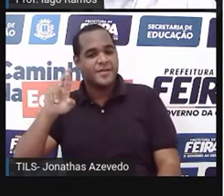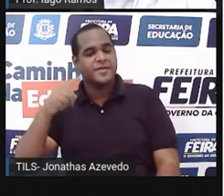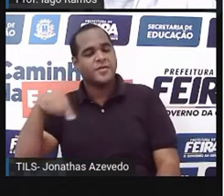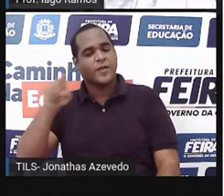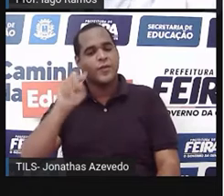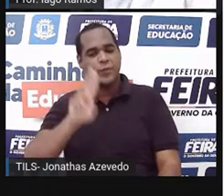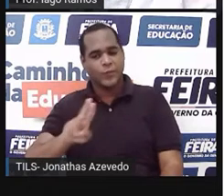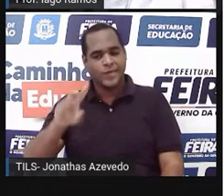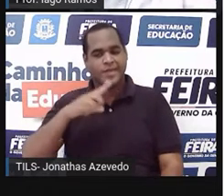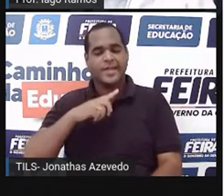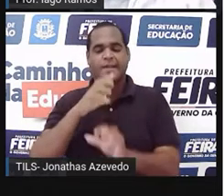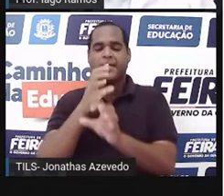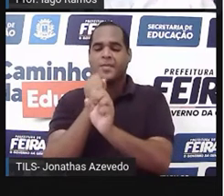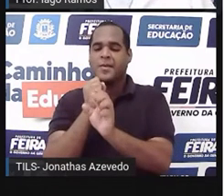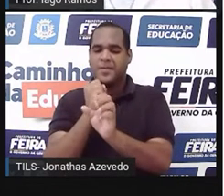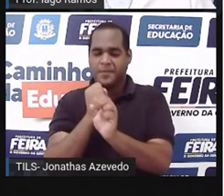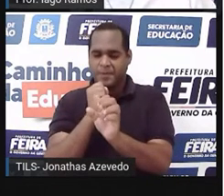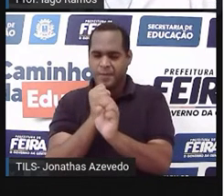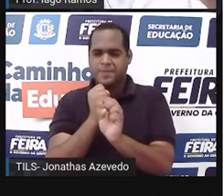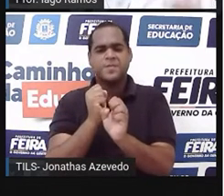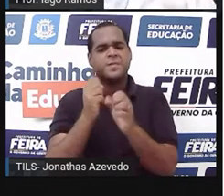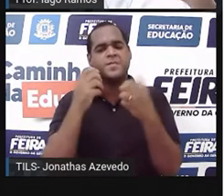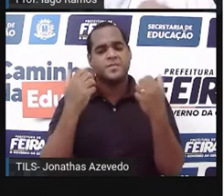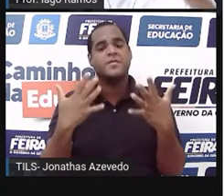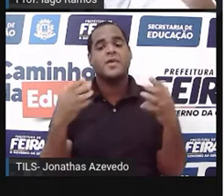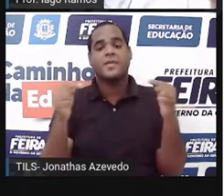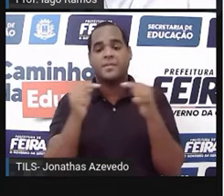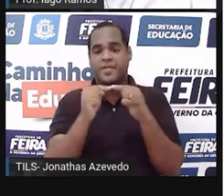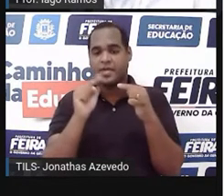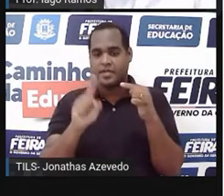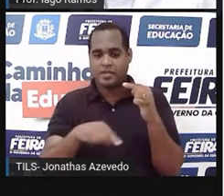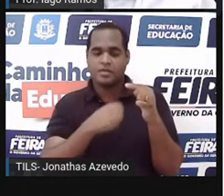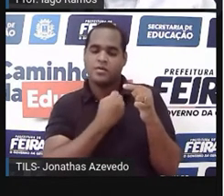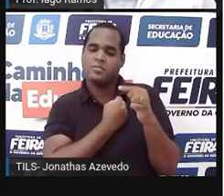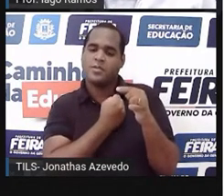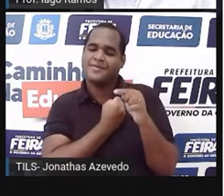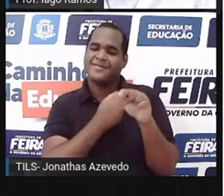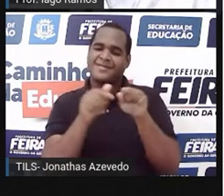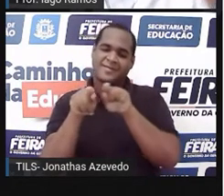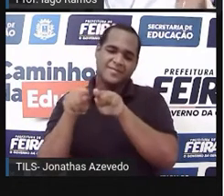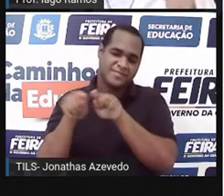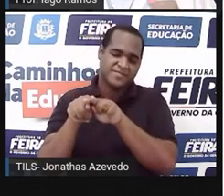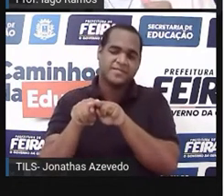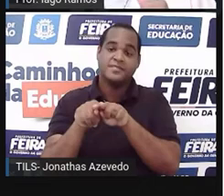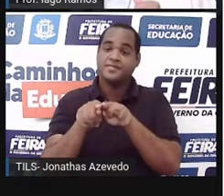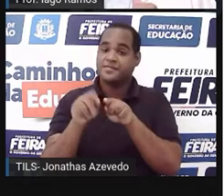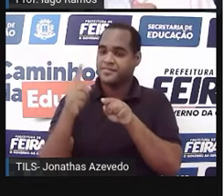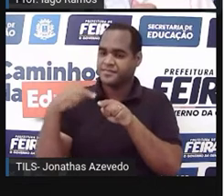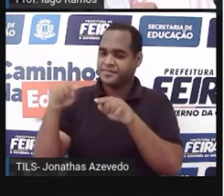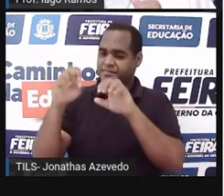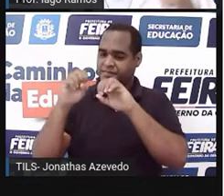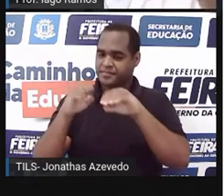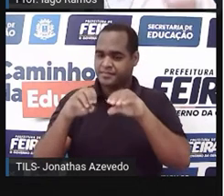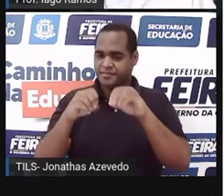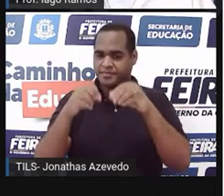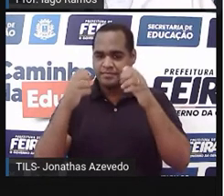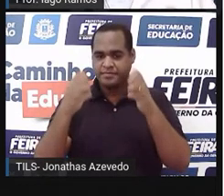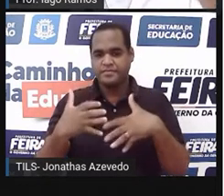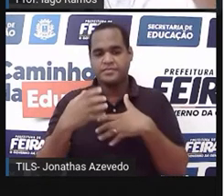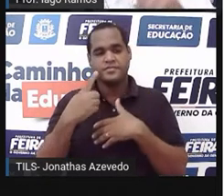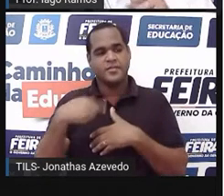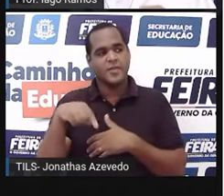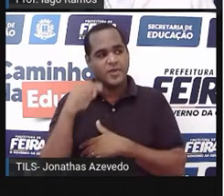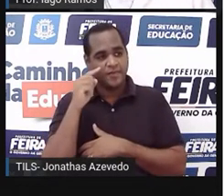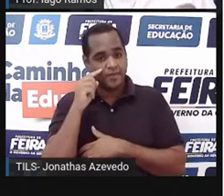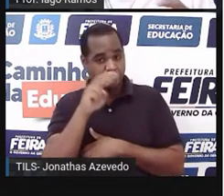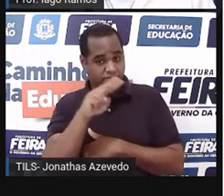contar. E esses, né? São números racionais também. Porque na aula de números racionais, a gente viu